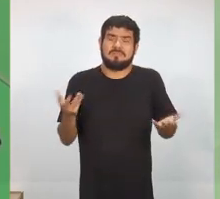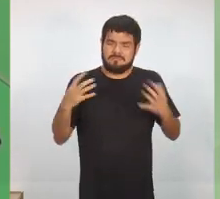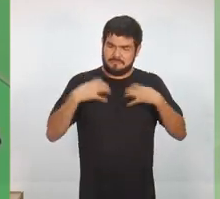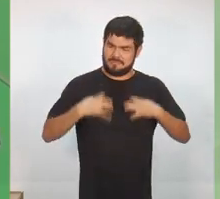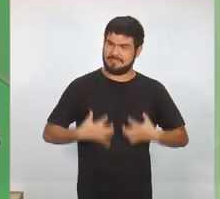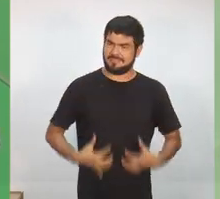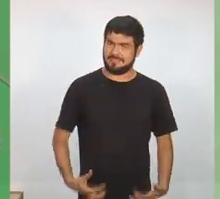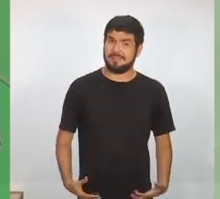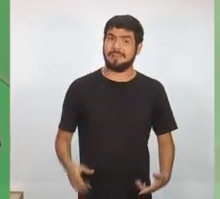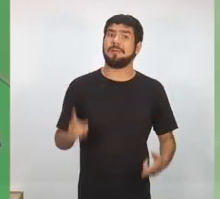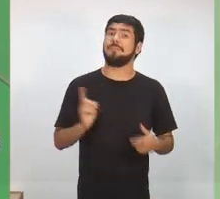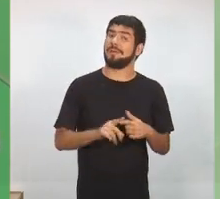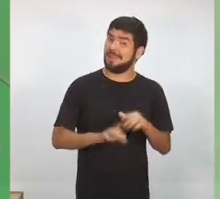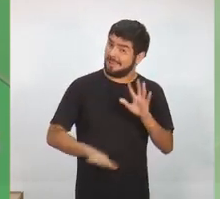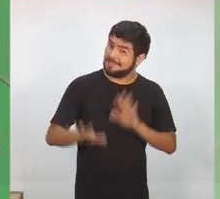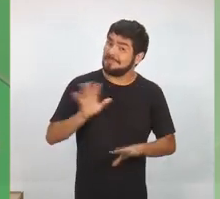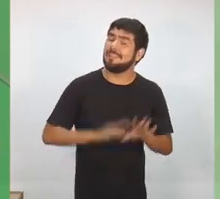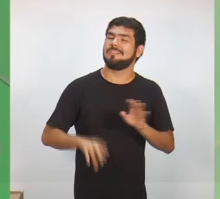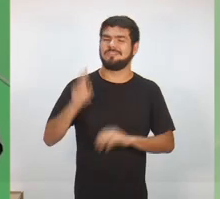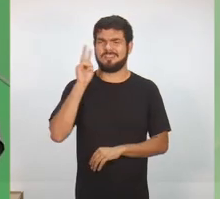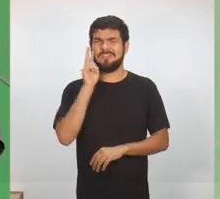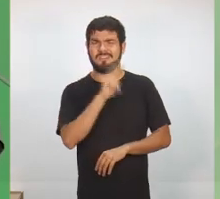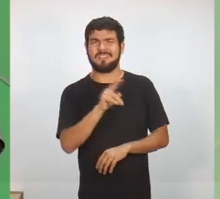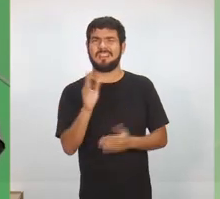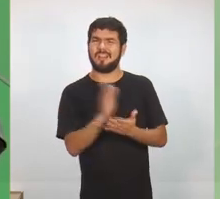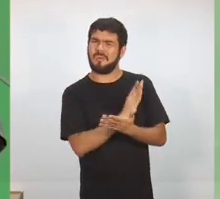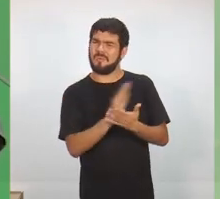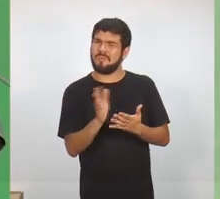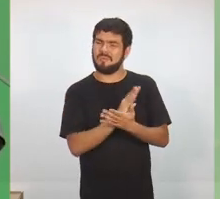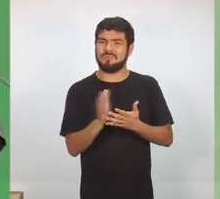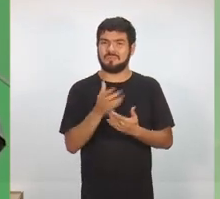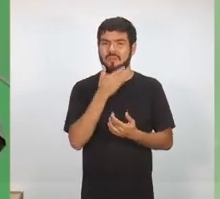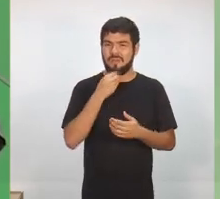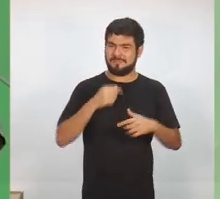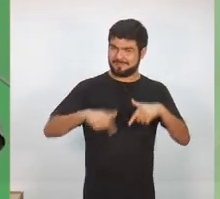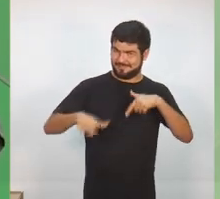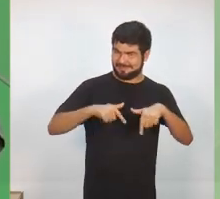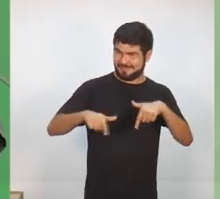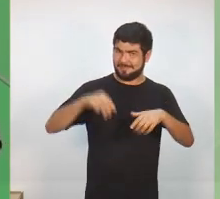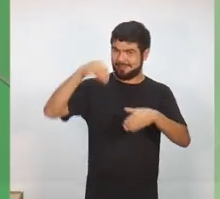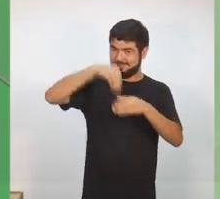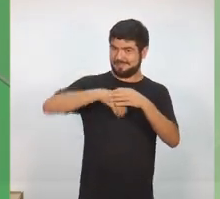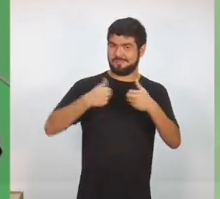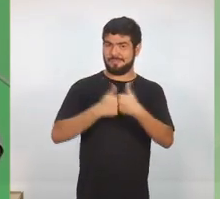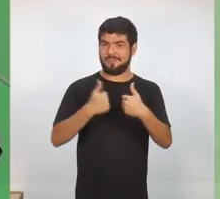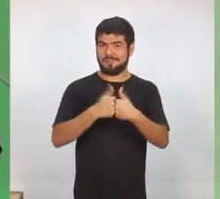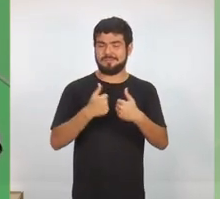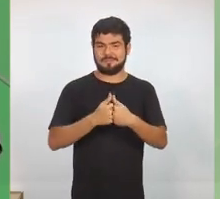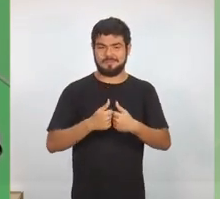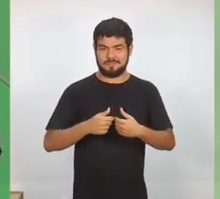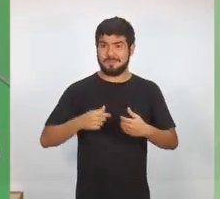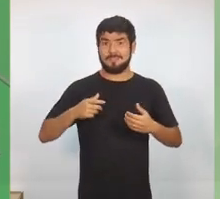física. Porque muitas das vezes nós temos visto até com os próprios cobradores e motoristas que mesmo eles entregando os bens, eles estão sendo